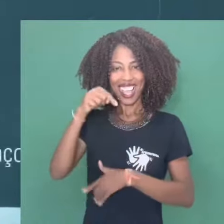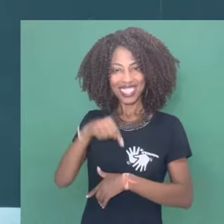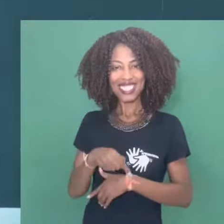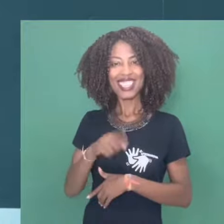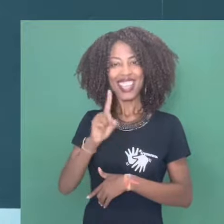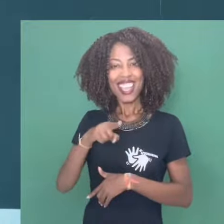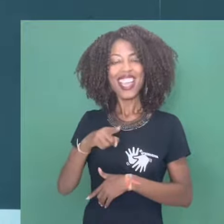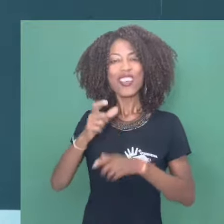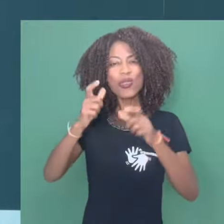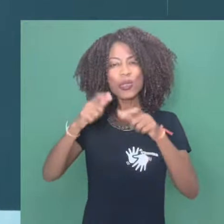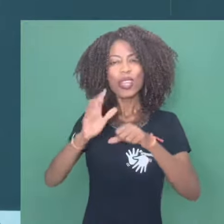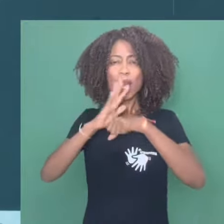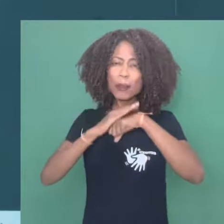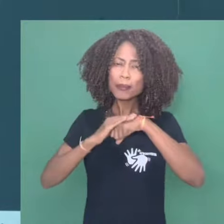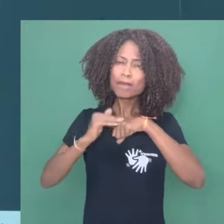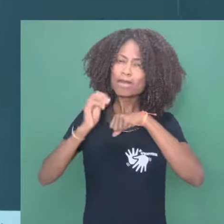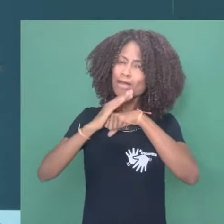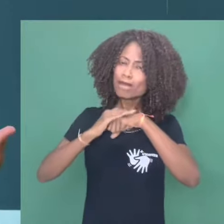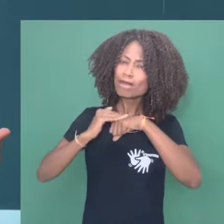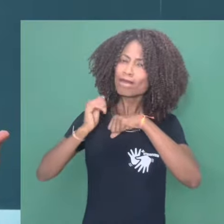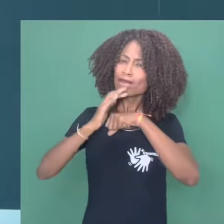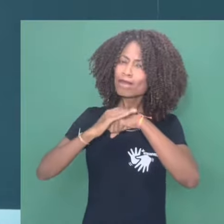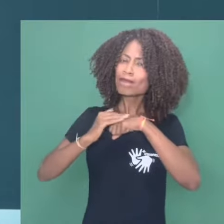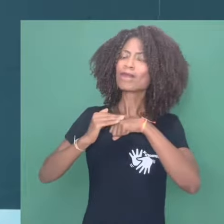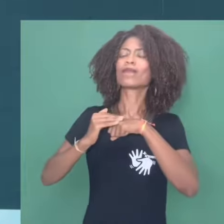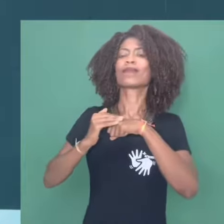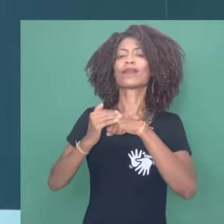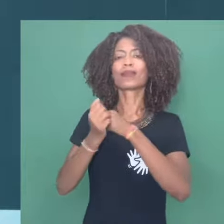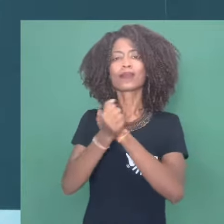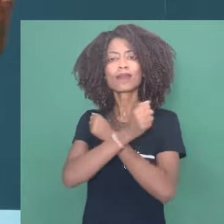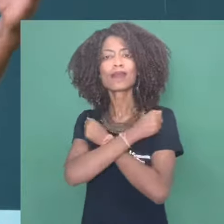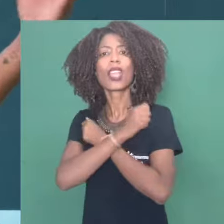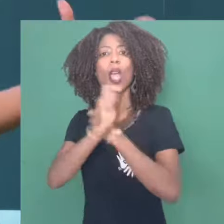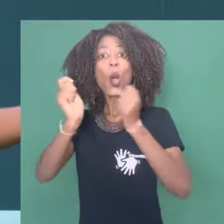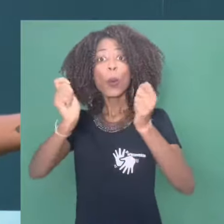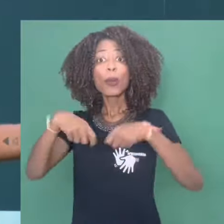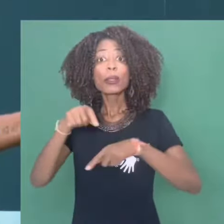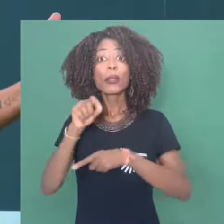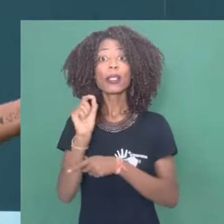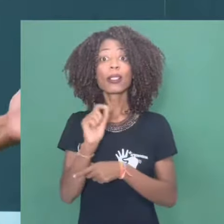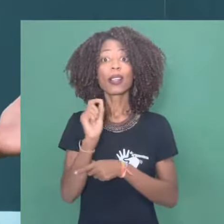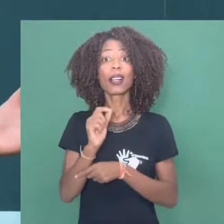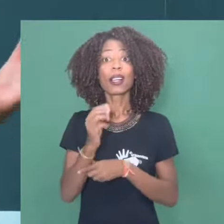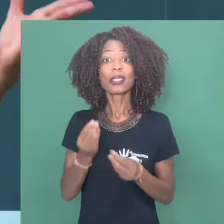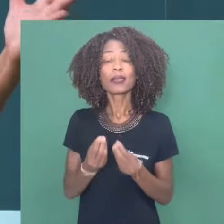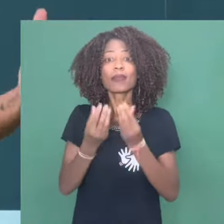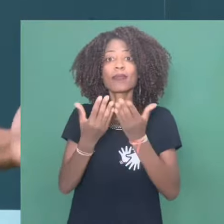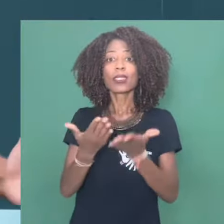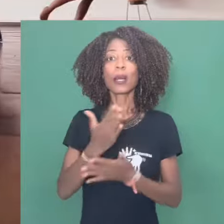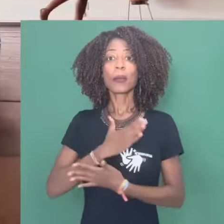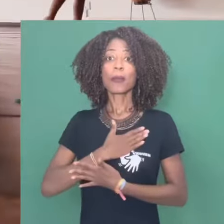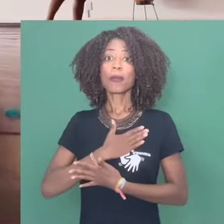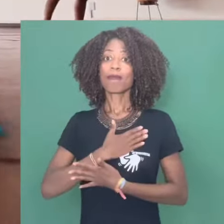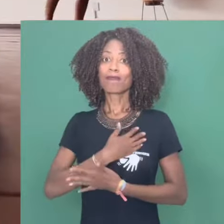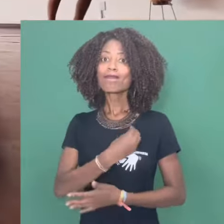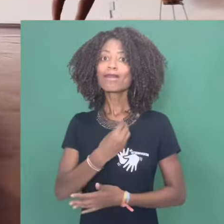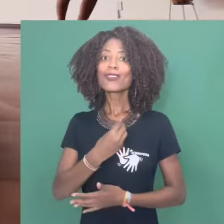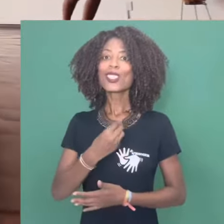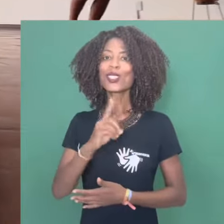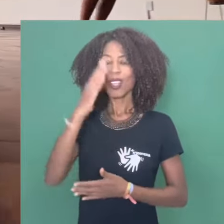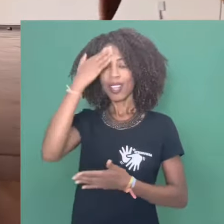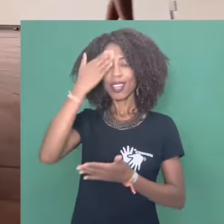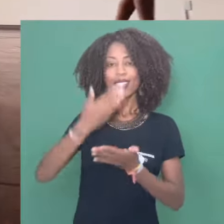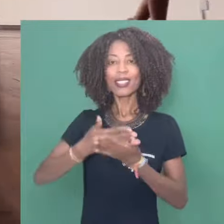um braço, um amparo, um acolhimento e uma possibilidade de oferecer ao meu filho o que eu